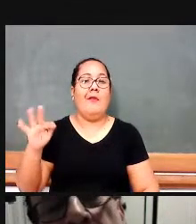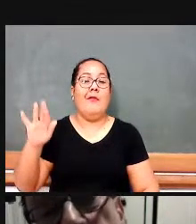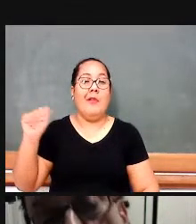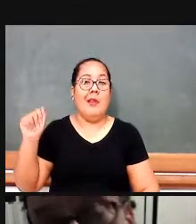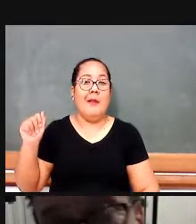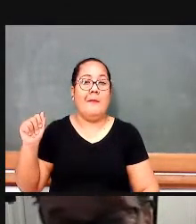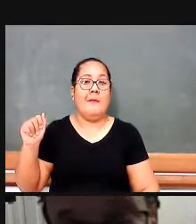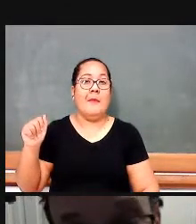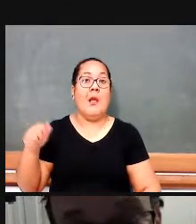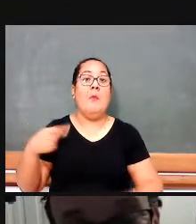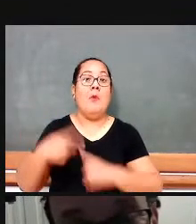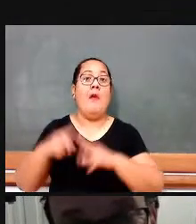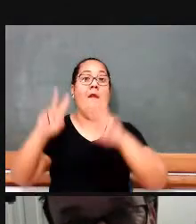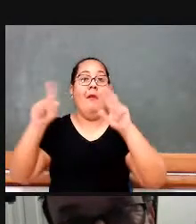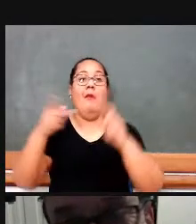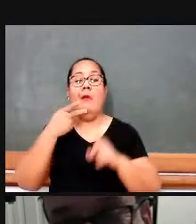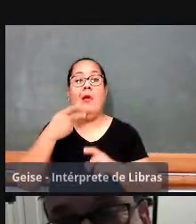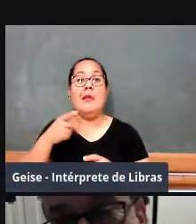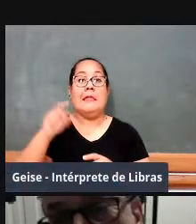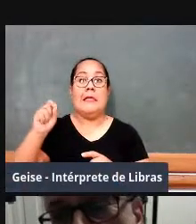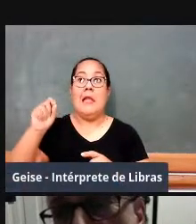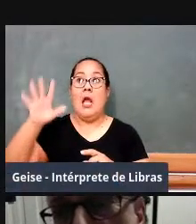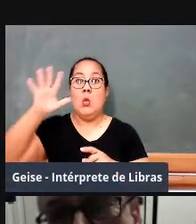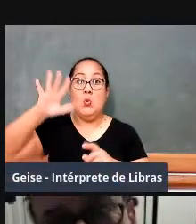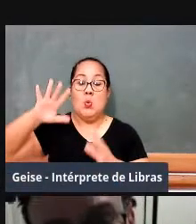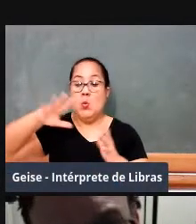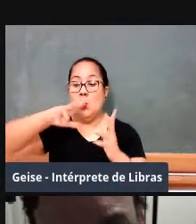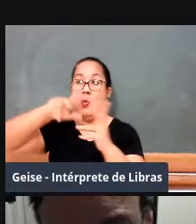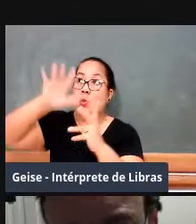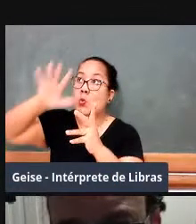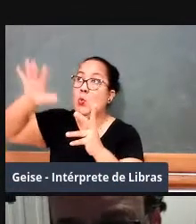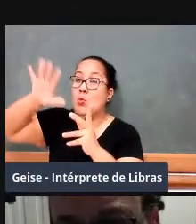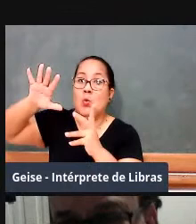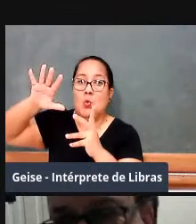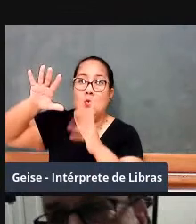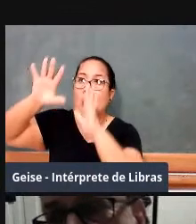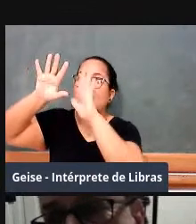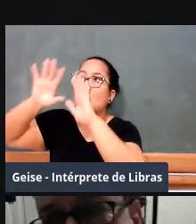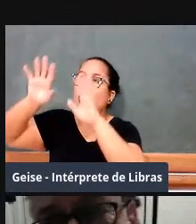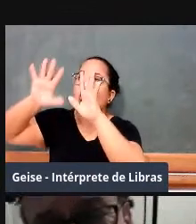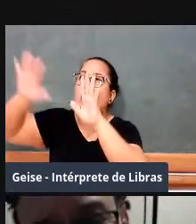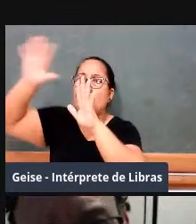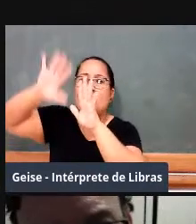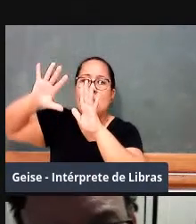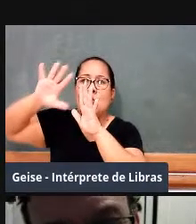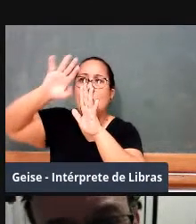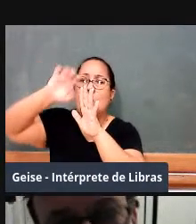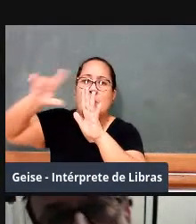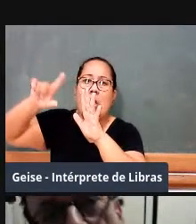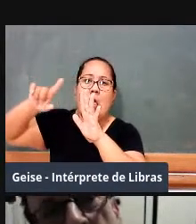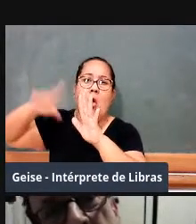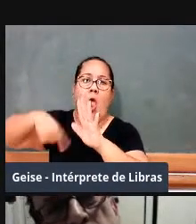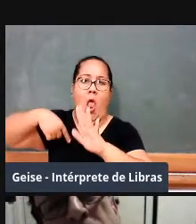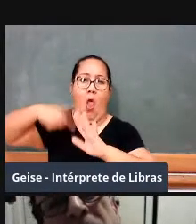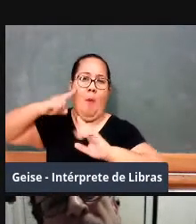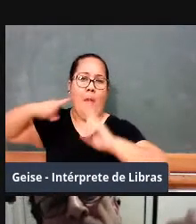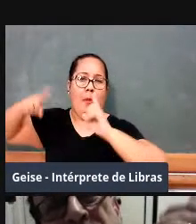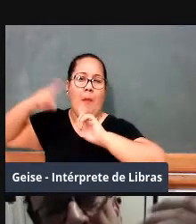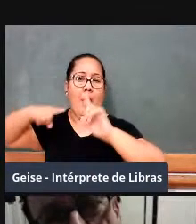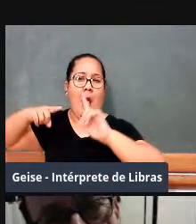dominará a Terra. Então, como a União Soviética lançou foguete à Lua, teve